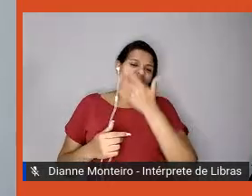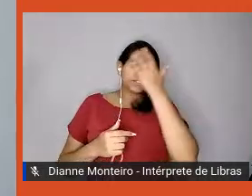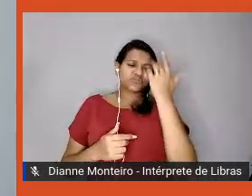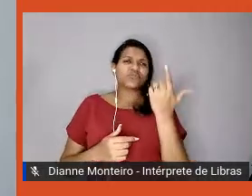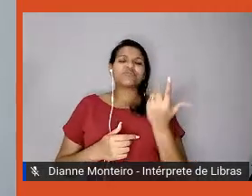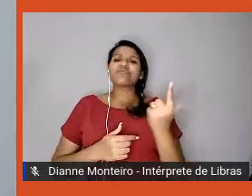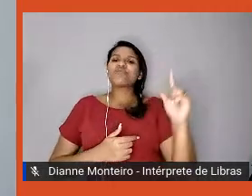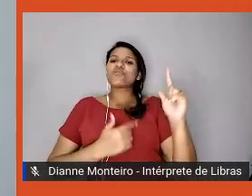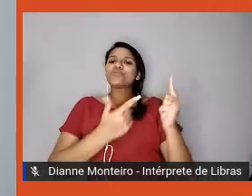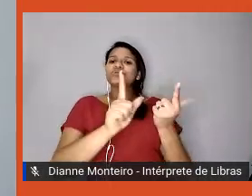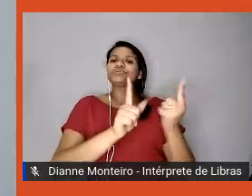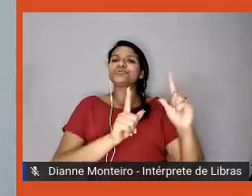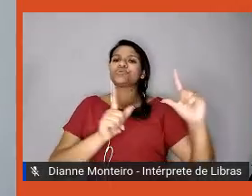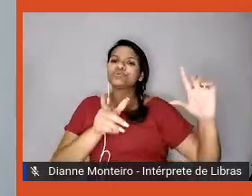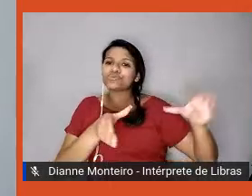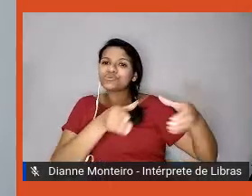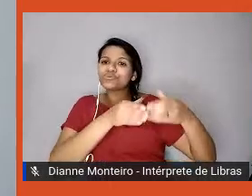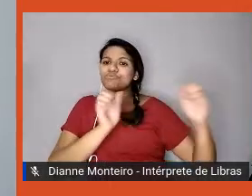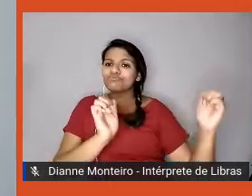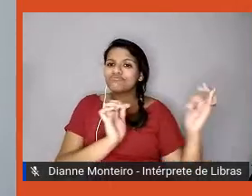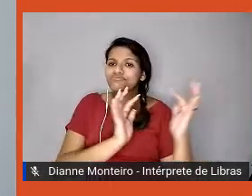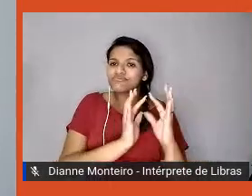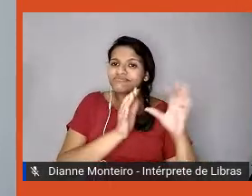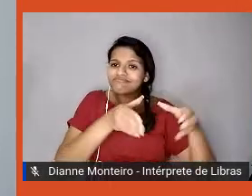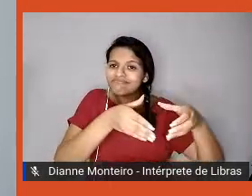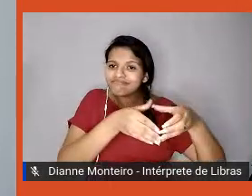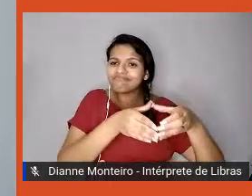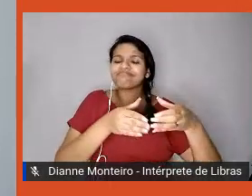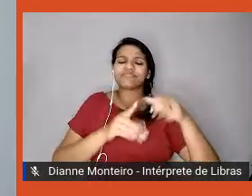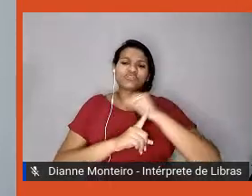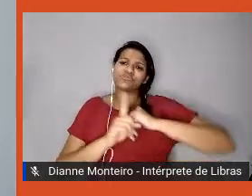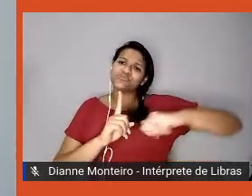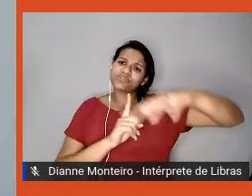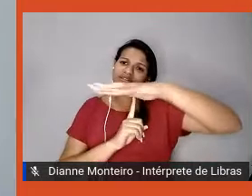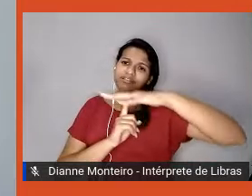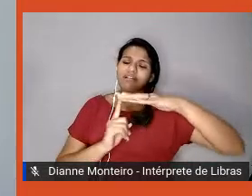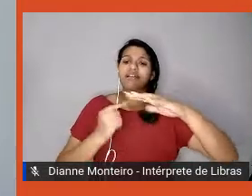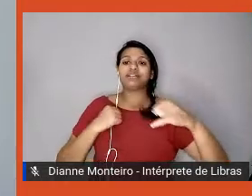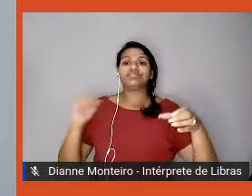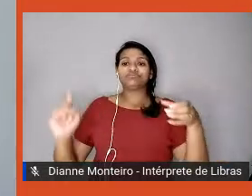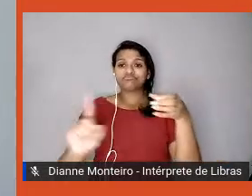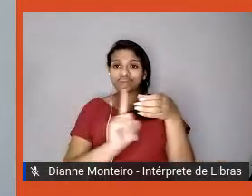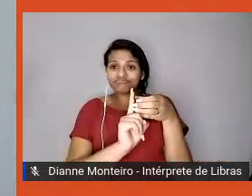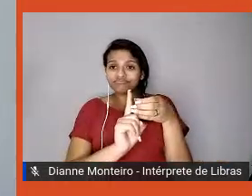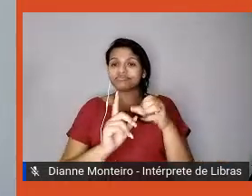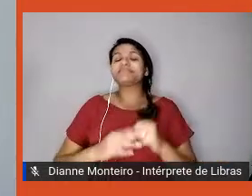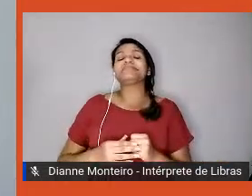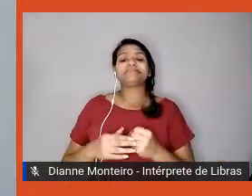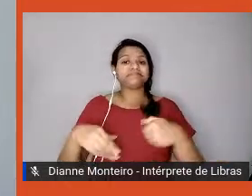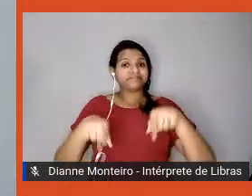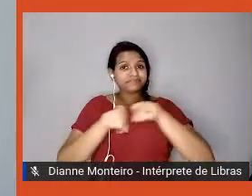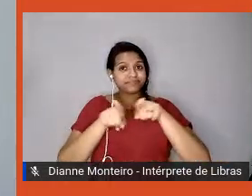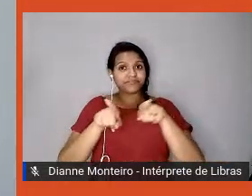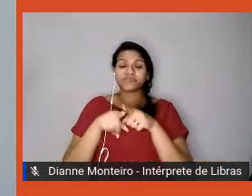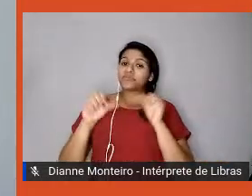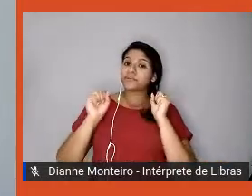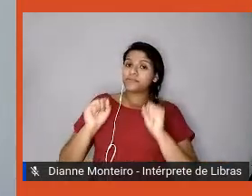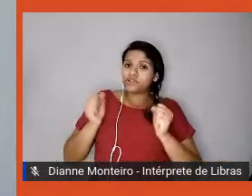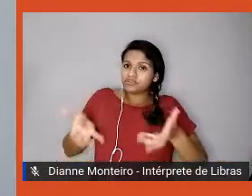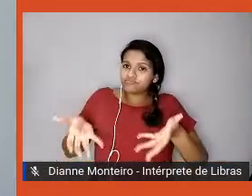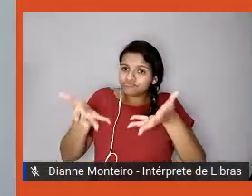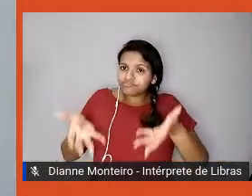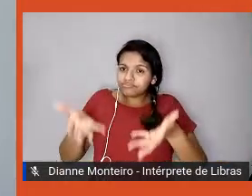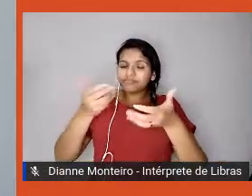que nós convivemos. Podem ser ações voltadas para incentivo profissional, sessões de cinema,